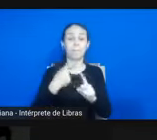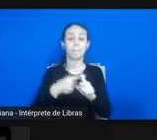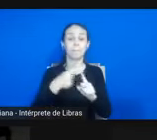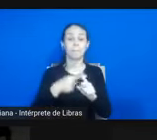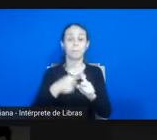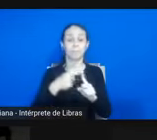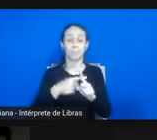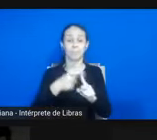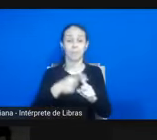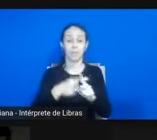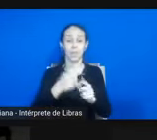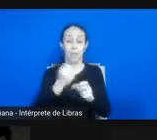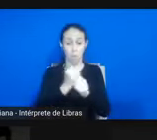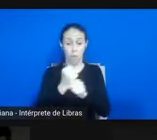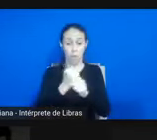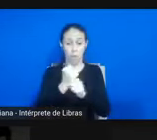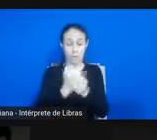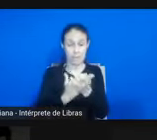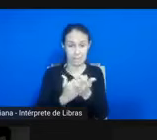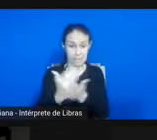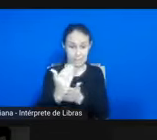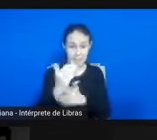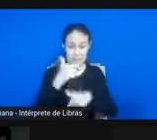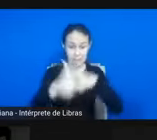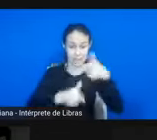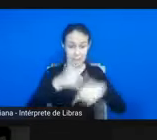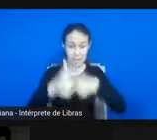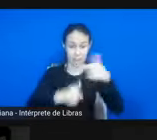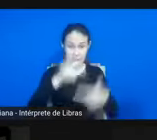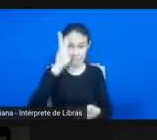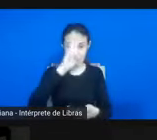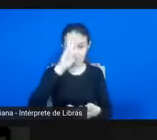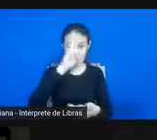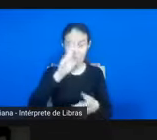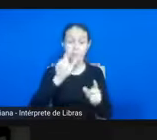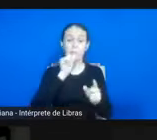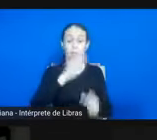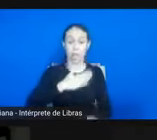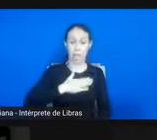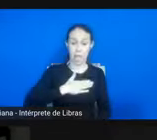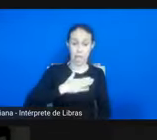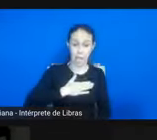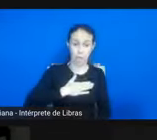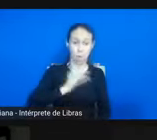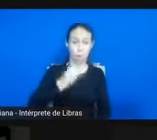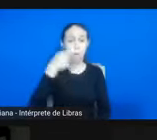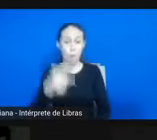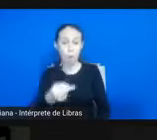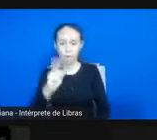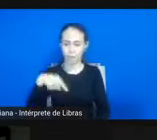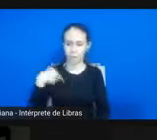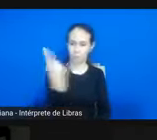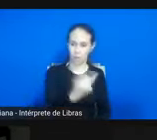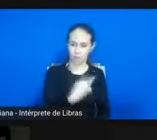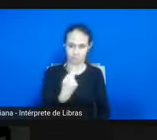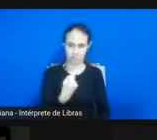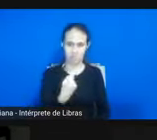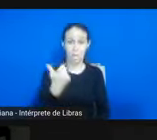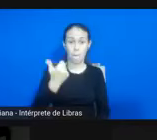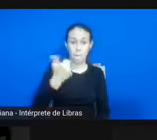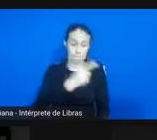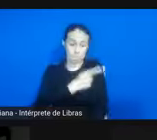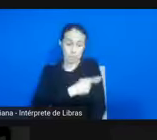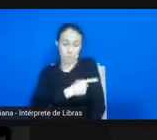anos iniciais a gente trabalha em história a construção do eu, outro, nós. Então, isso vai aos poucos. Primeiro ano é só o eu, né?